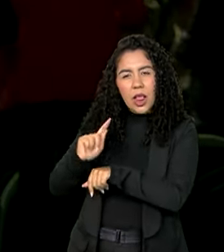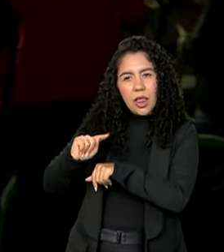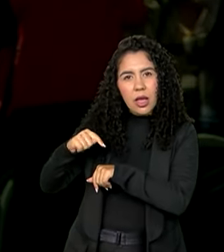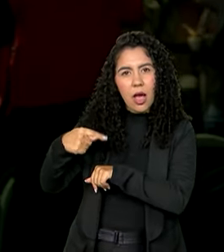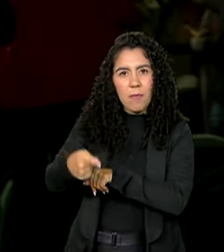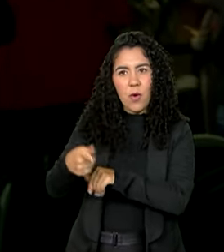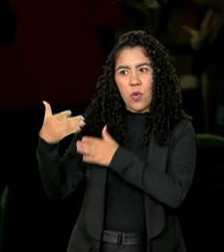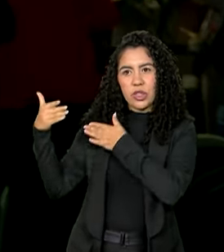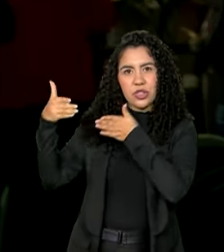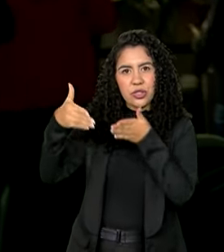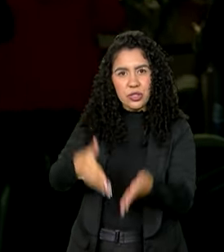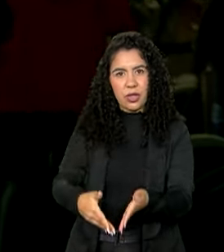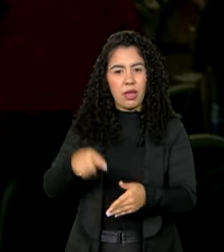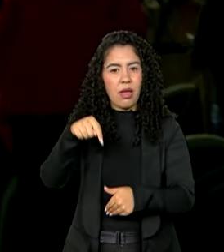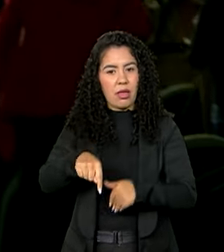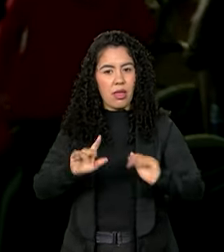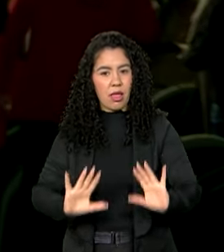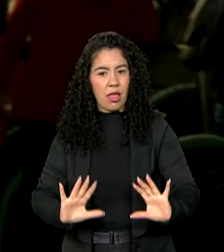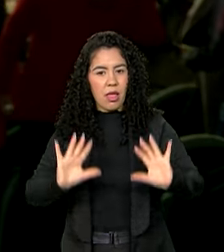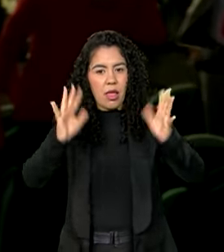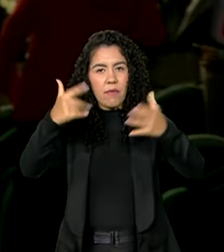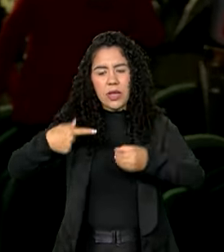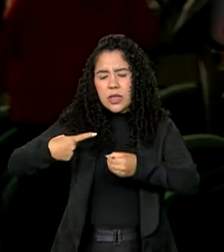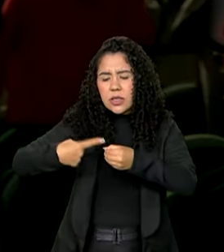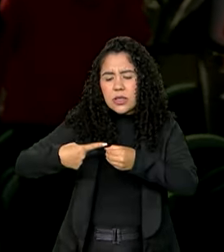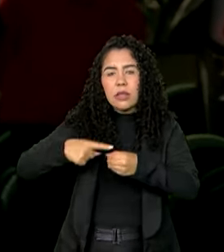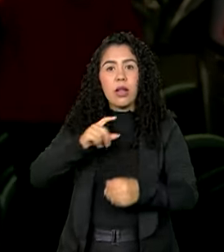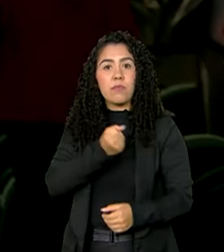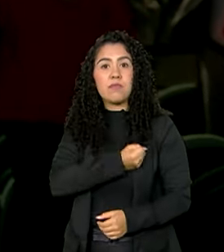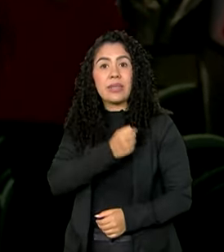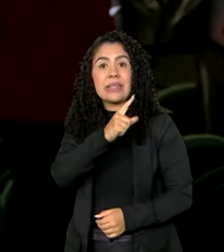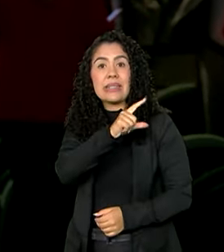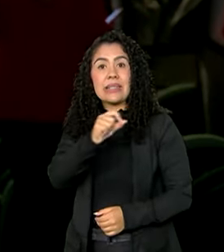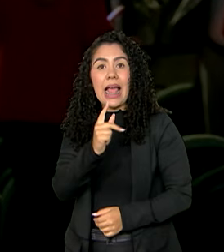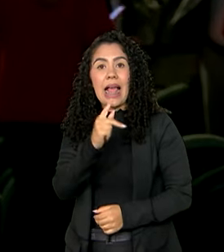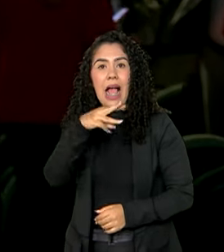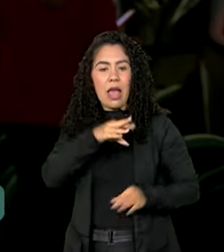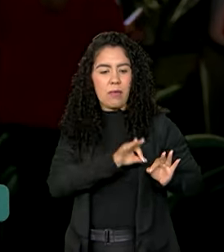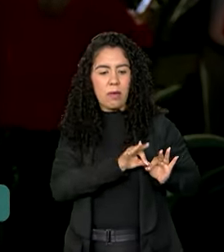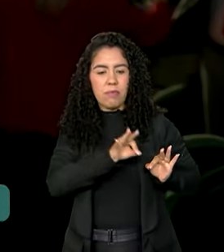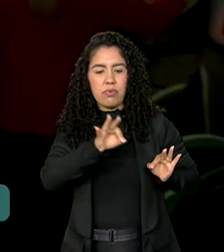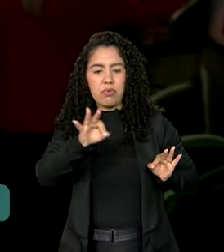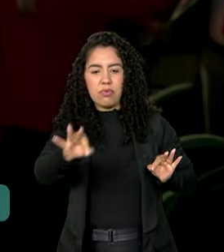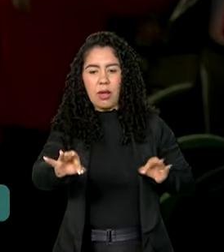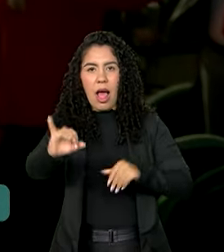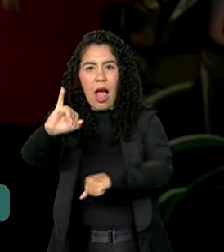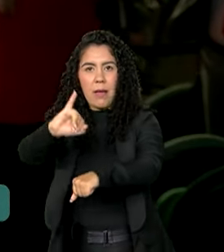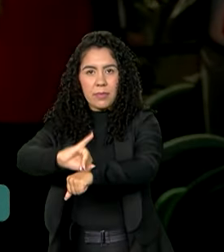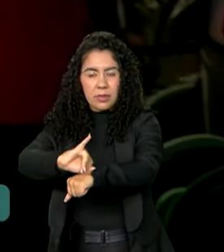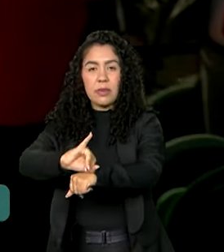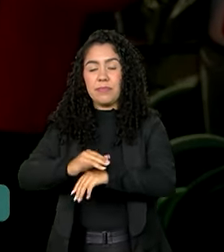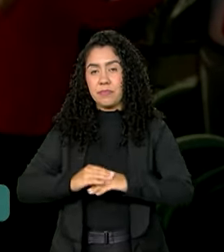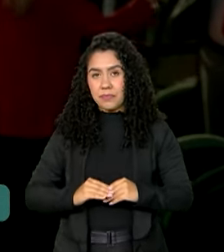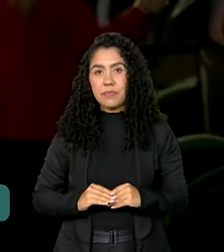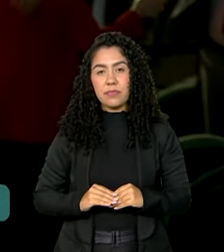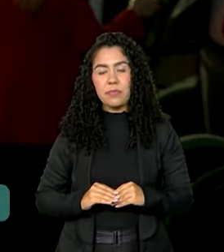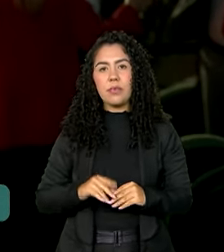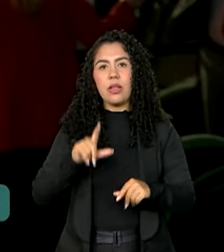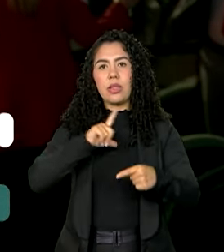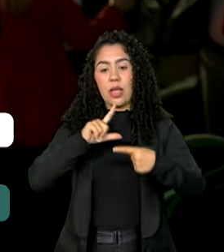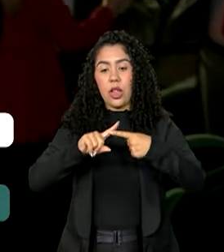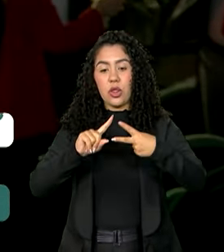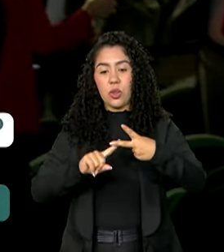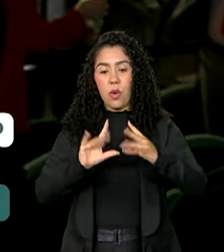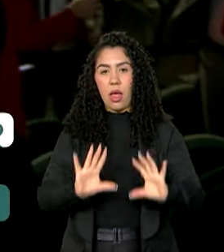São José dos Campos, que fica mais ou menos a 100 quilômetros de São Paulo, para dois eventos. O primeiro vai ser aqui onde